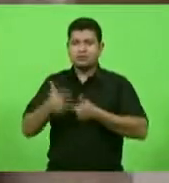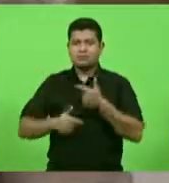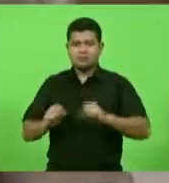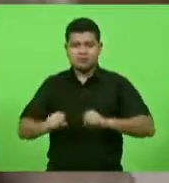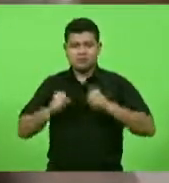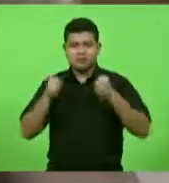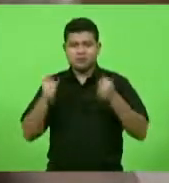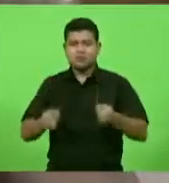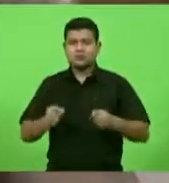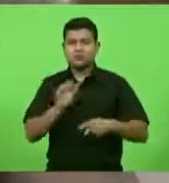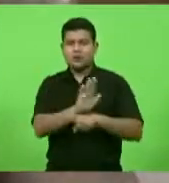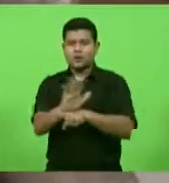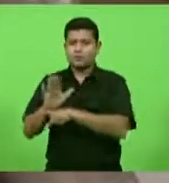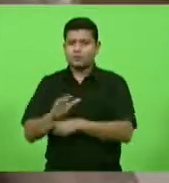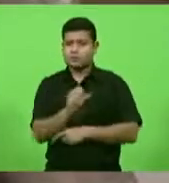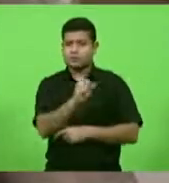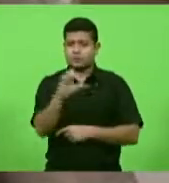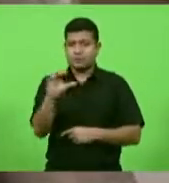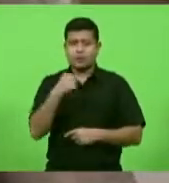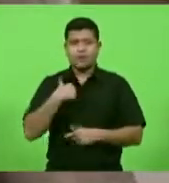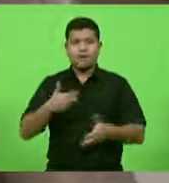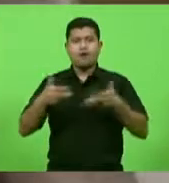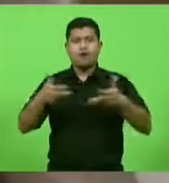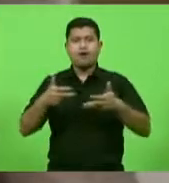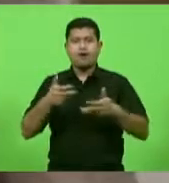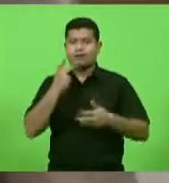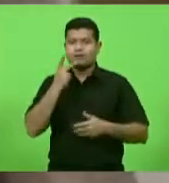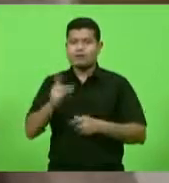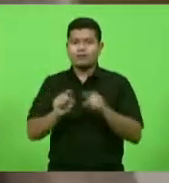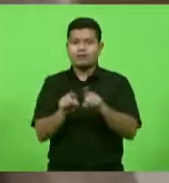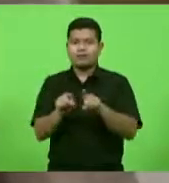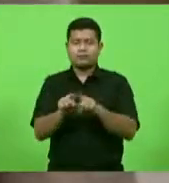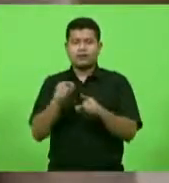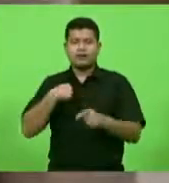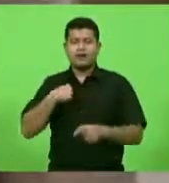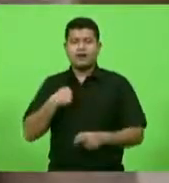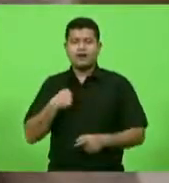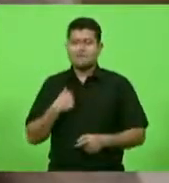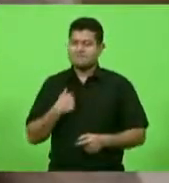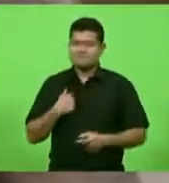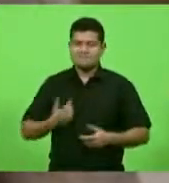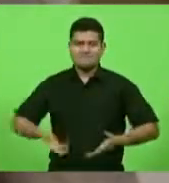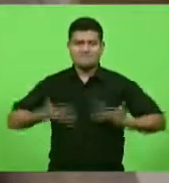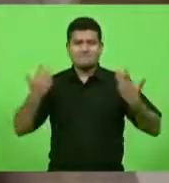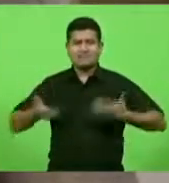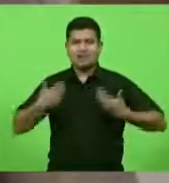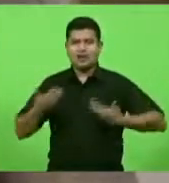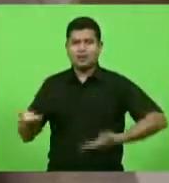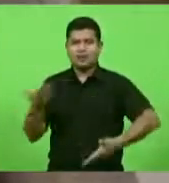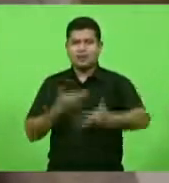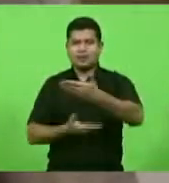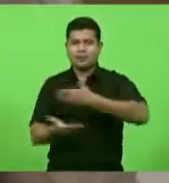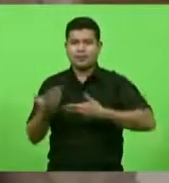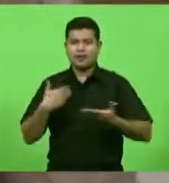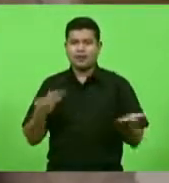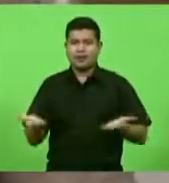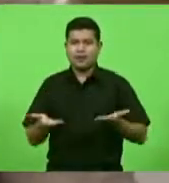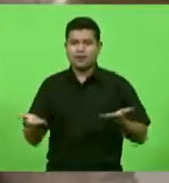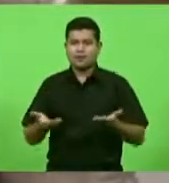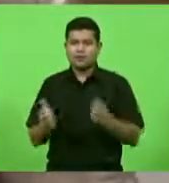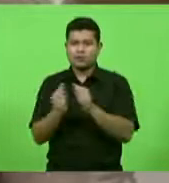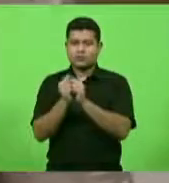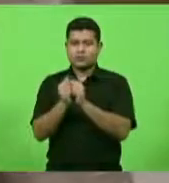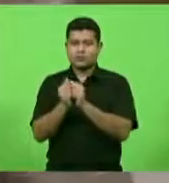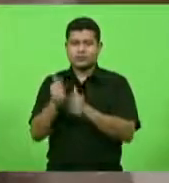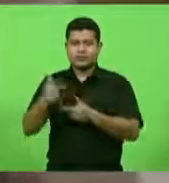Santa Catarina e quero lhe dizer que é uma alegria para mim compartilhar esse período de trabalho junto com ele.